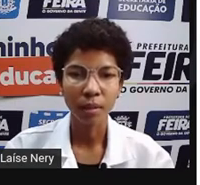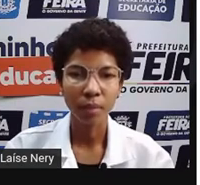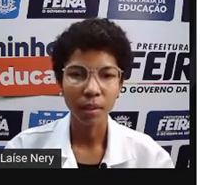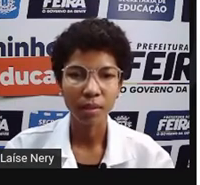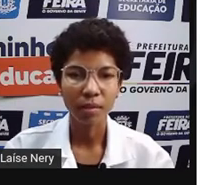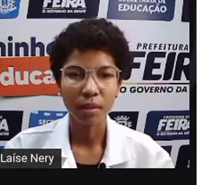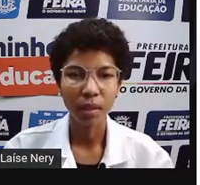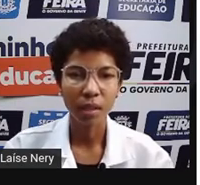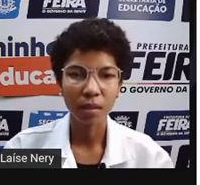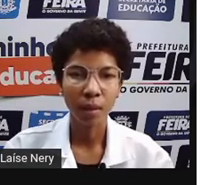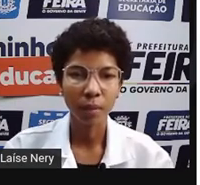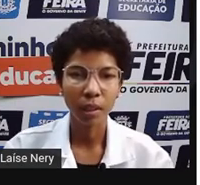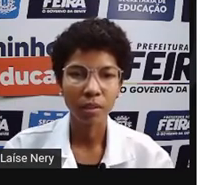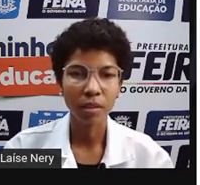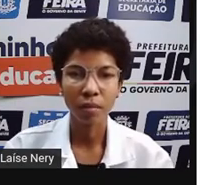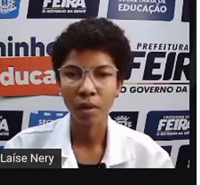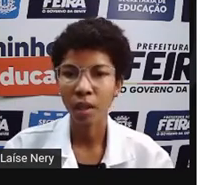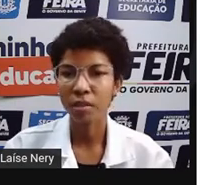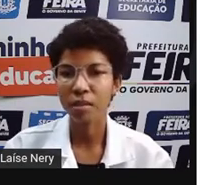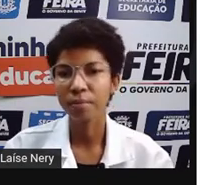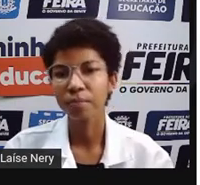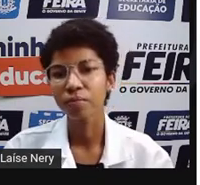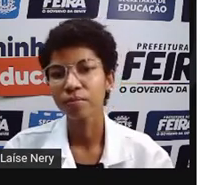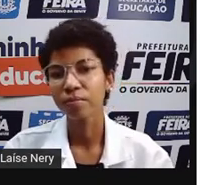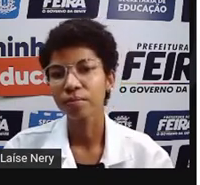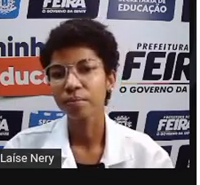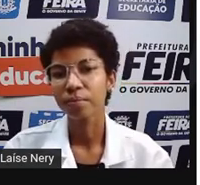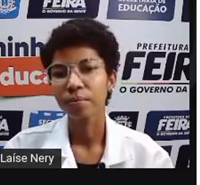as lâmpadas três lâmpadas de 100 watts